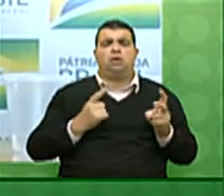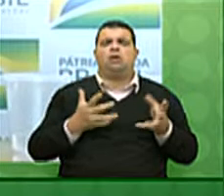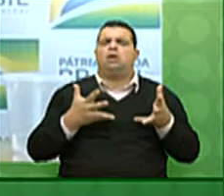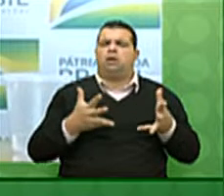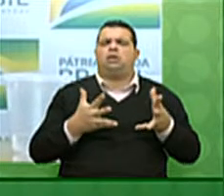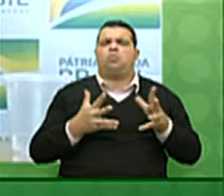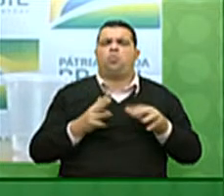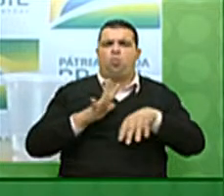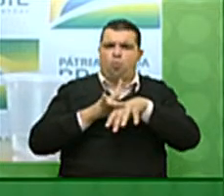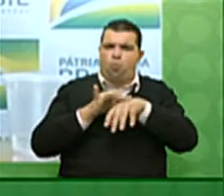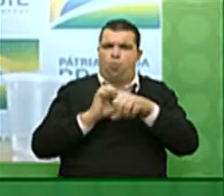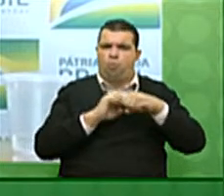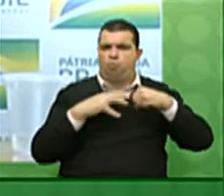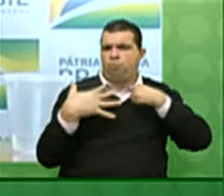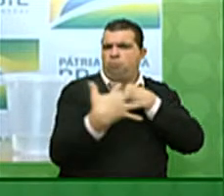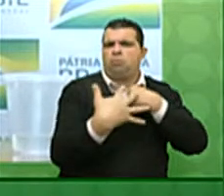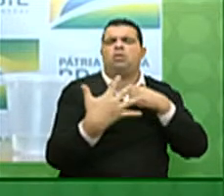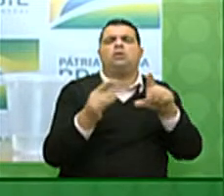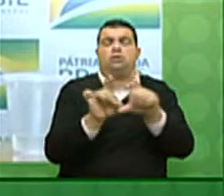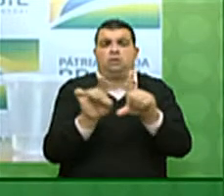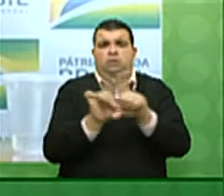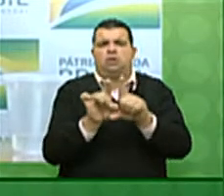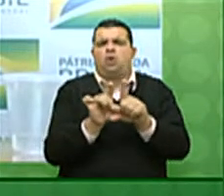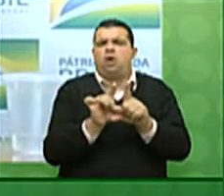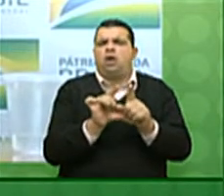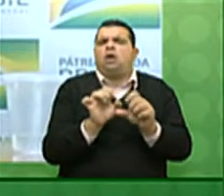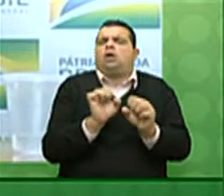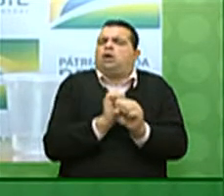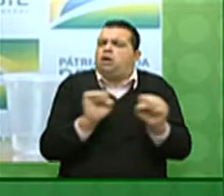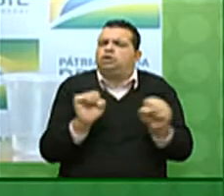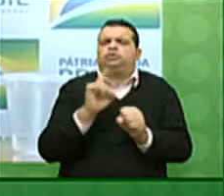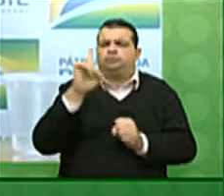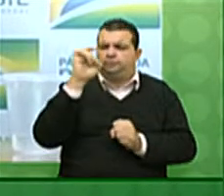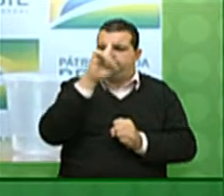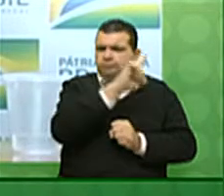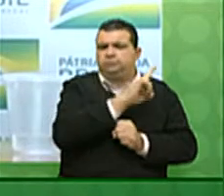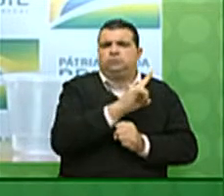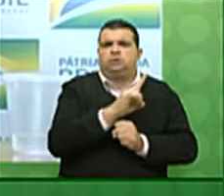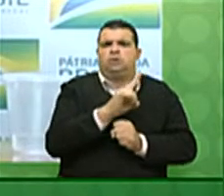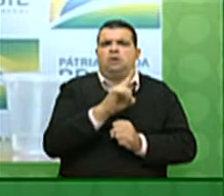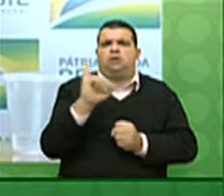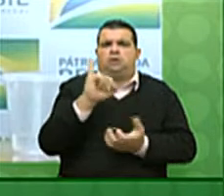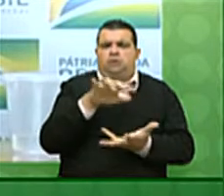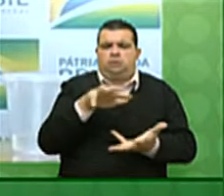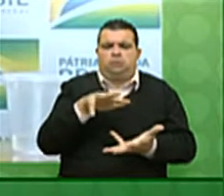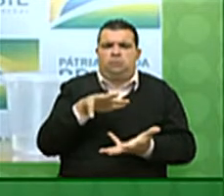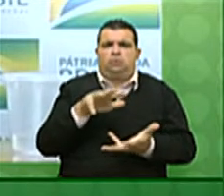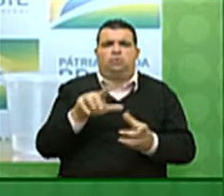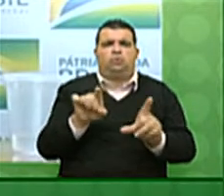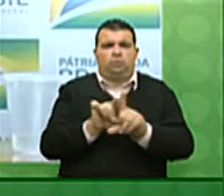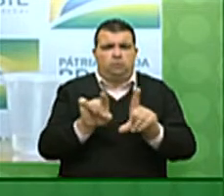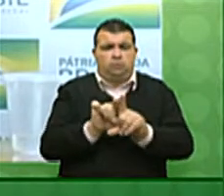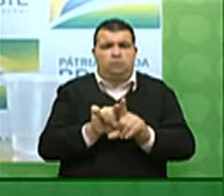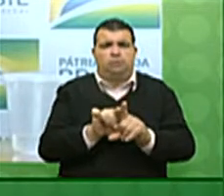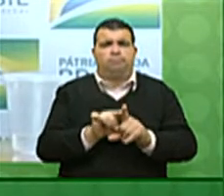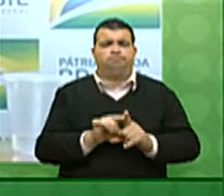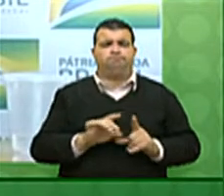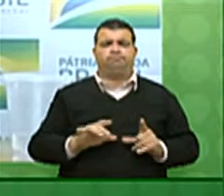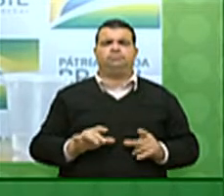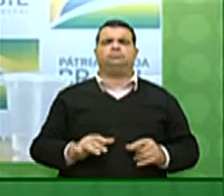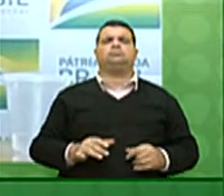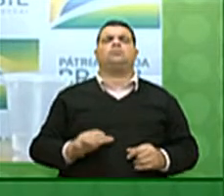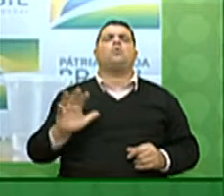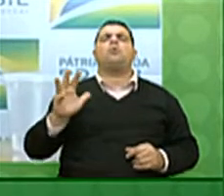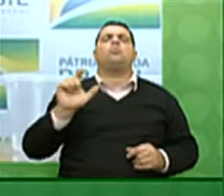Covid-19 e da turbulência que ocorre no cenário internacional, principalmente